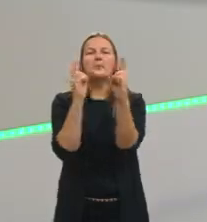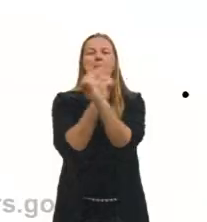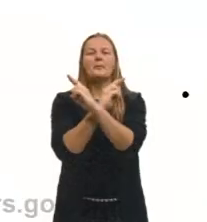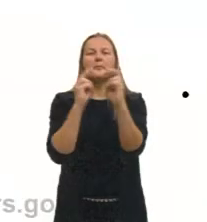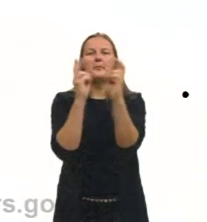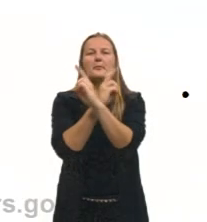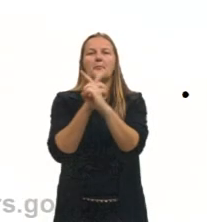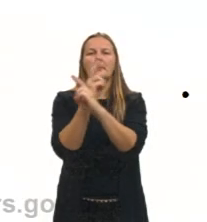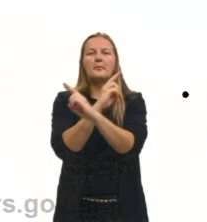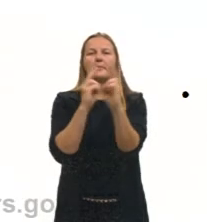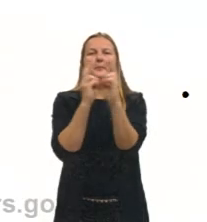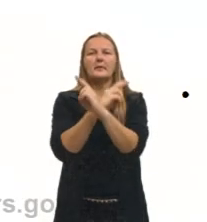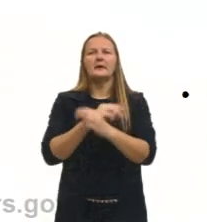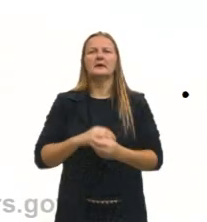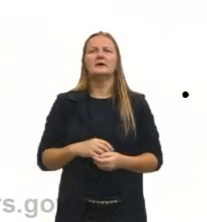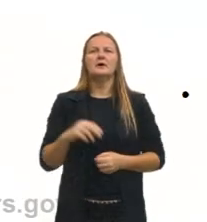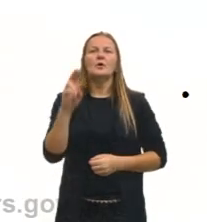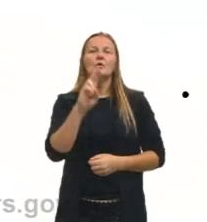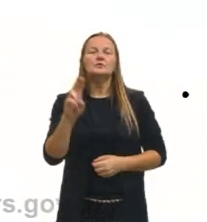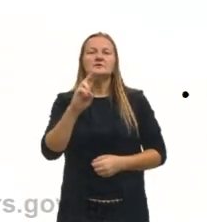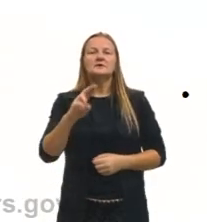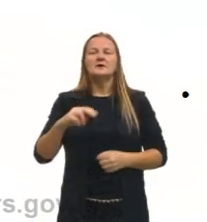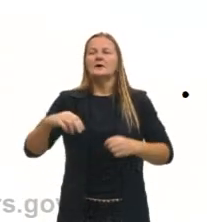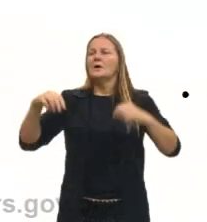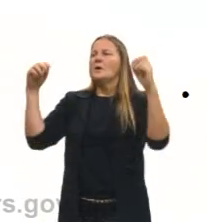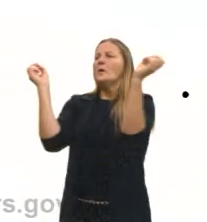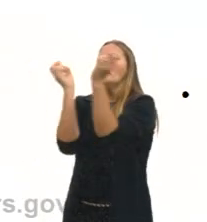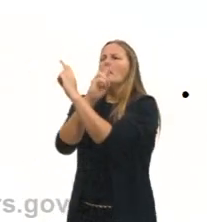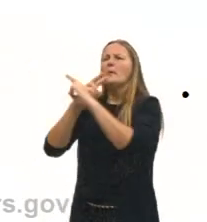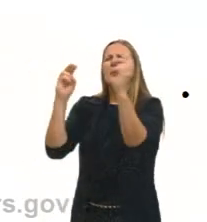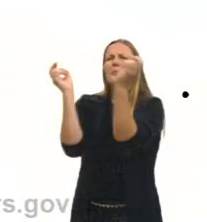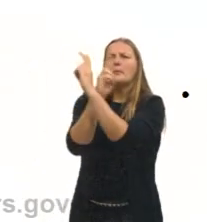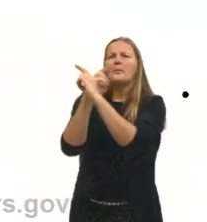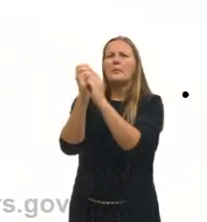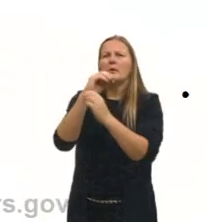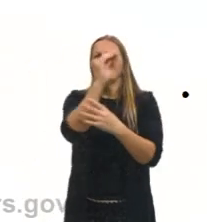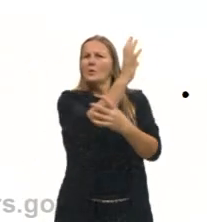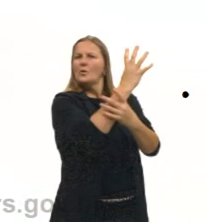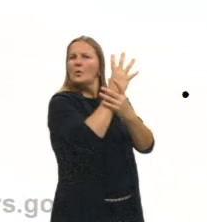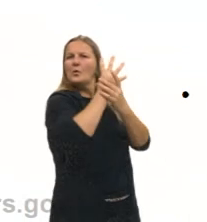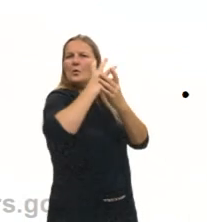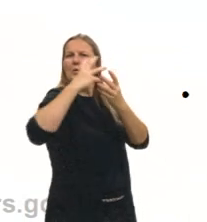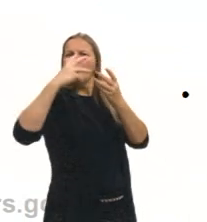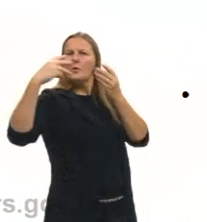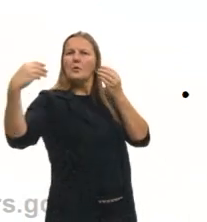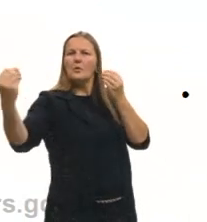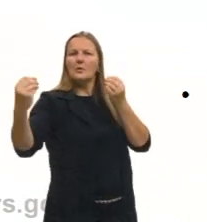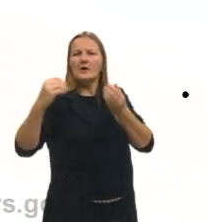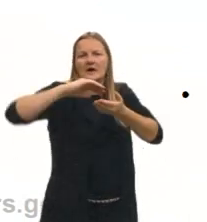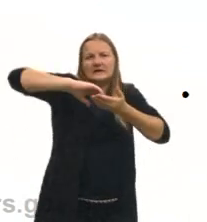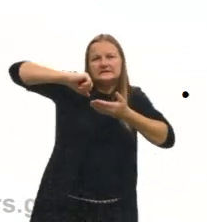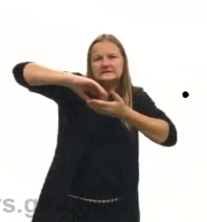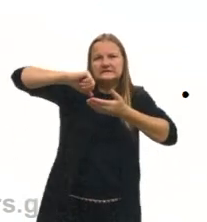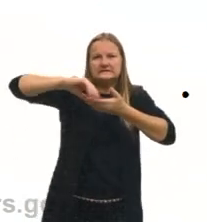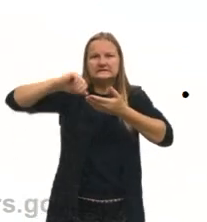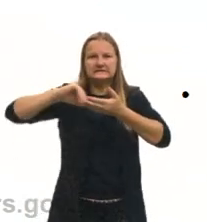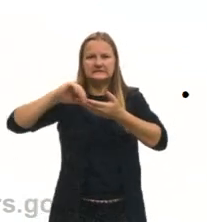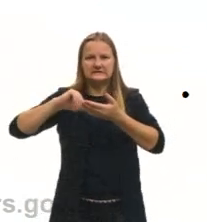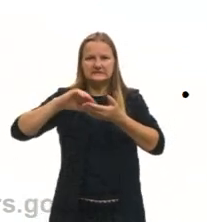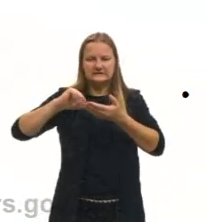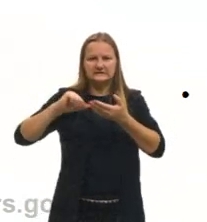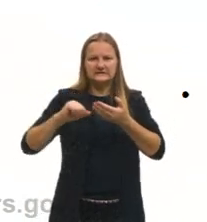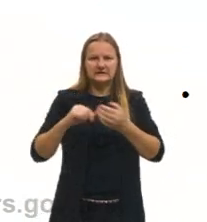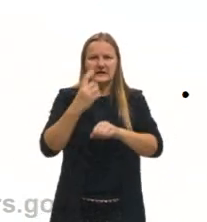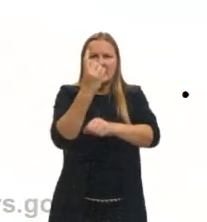ventilação? É utilizar a força da corrente do vento, tá? Para remover os sólidos menos